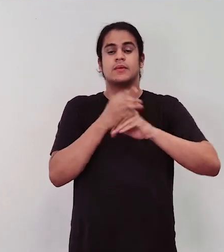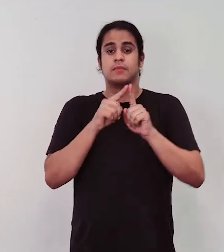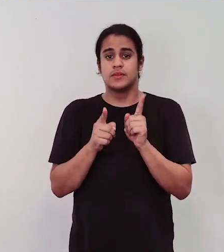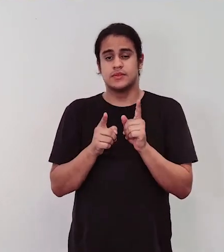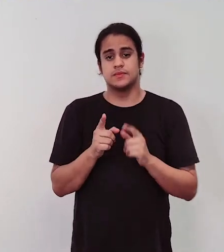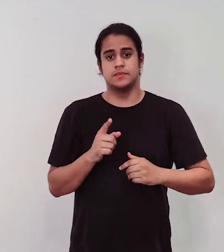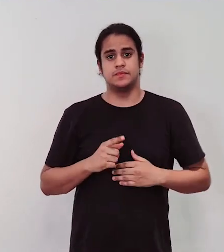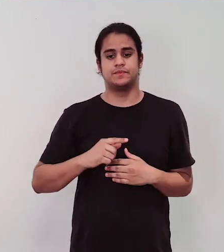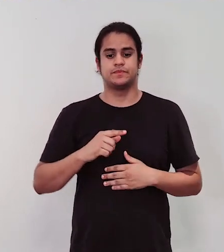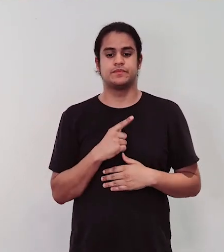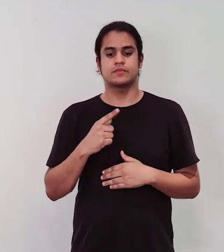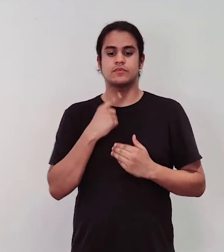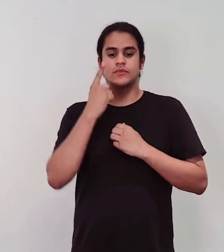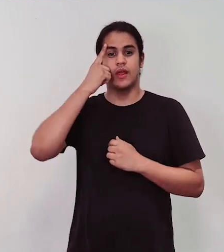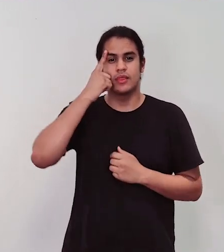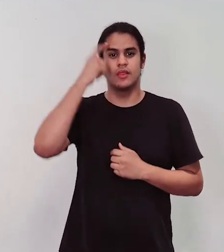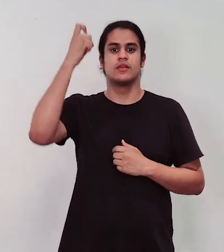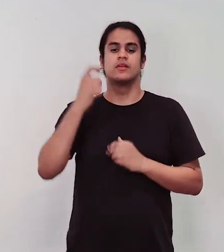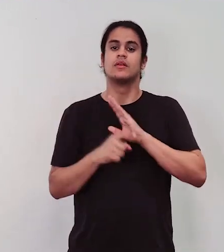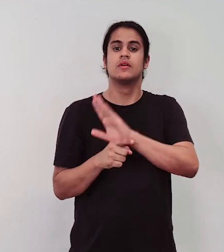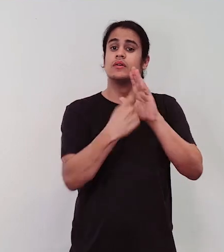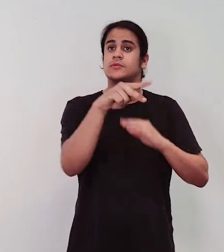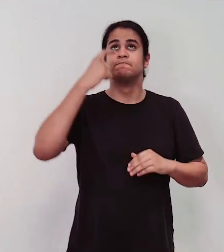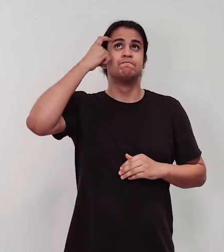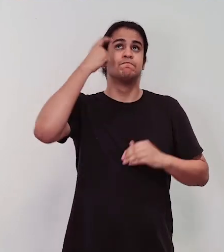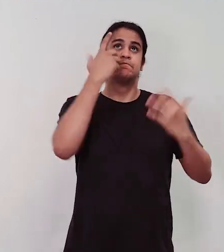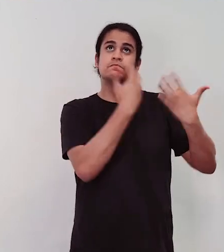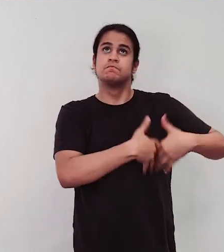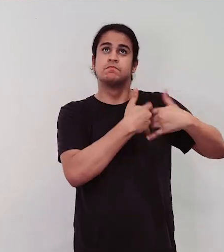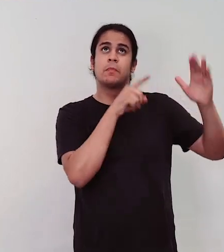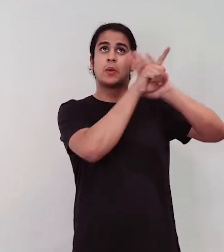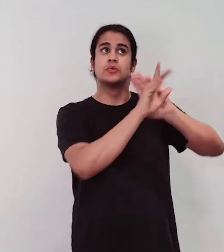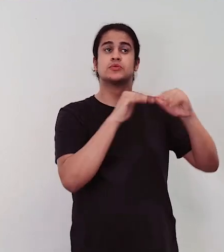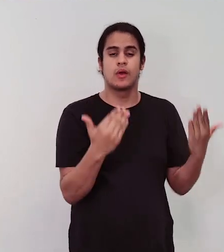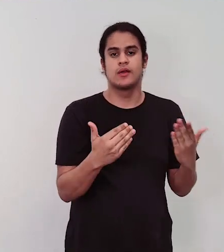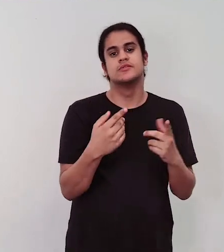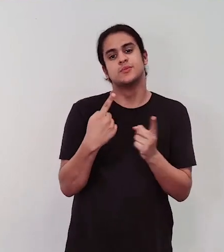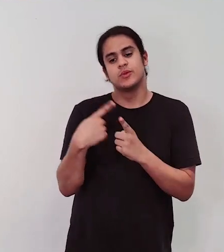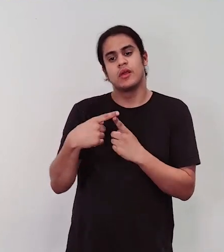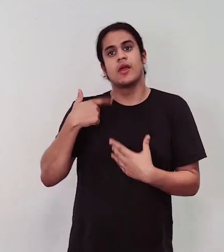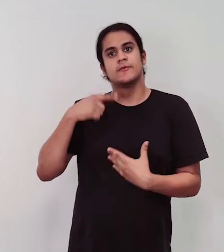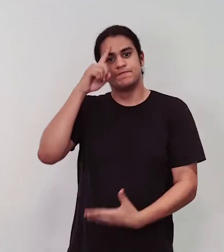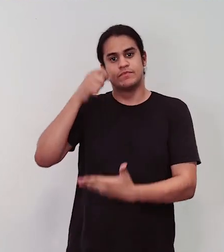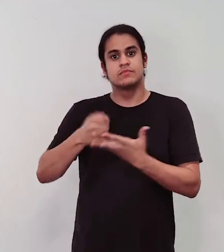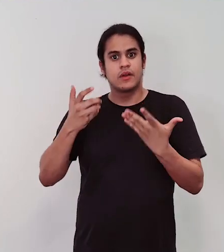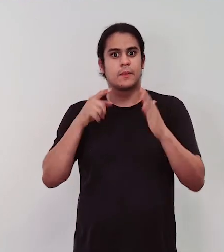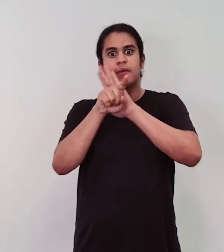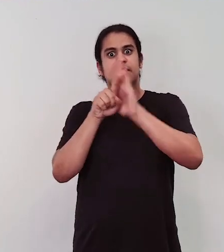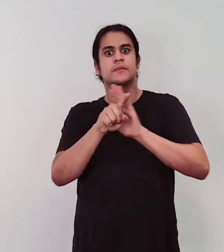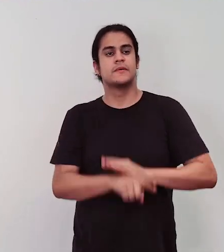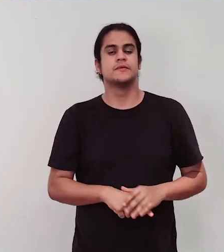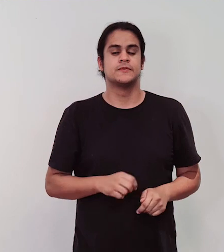algumas ideias para pensar sobre as perguntas, que foi a forma que eu insisti um pouco nas intervenções que fiz na escola.